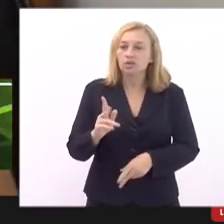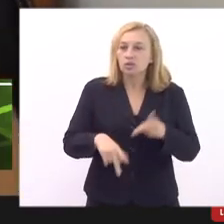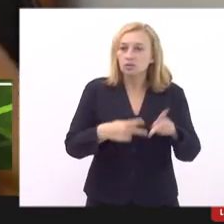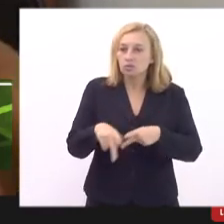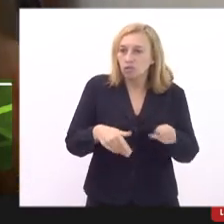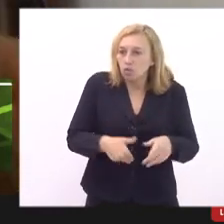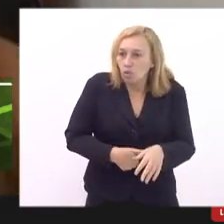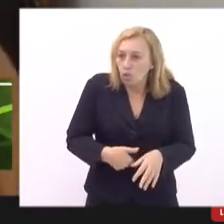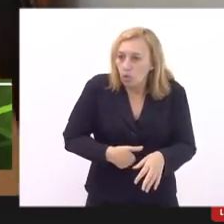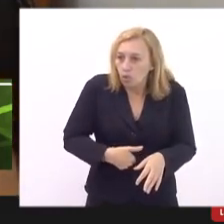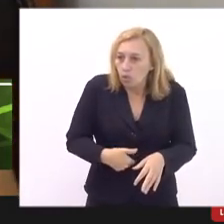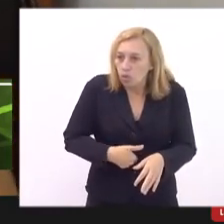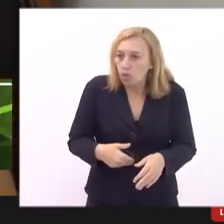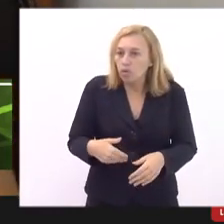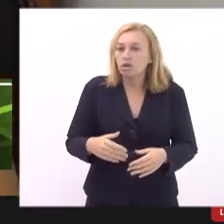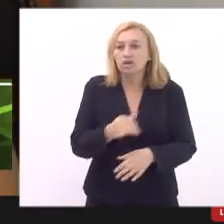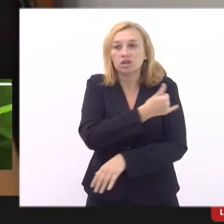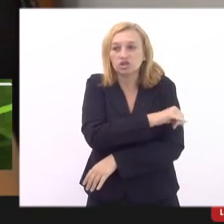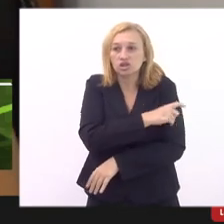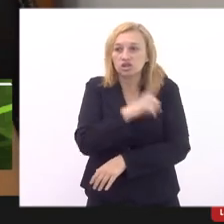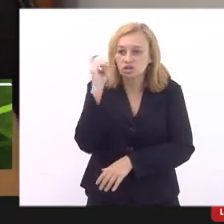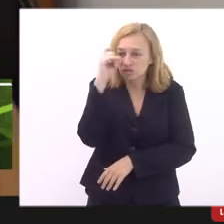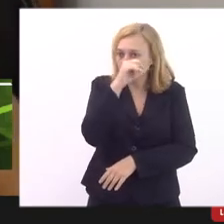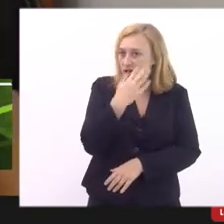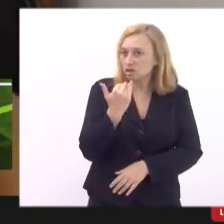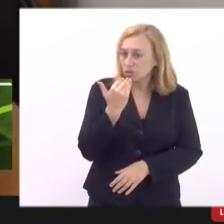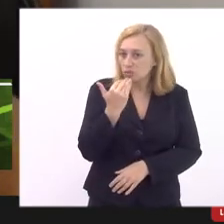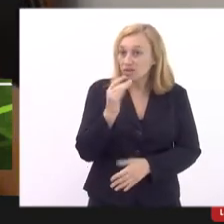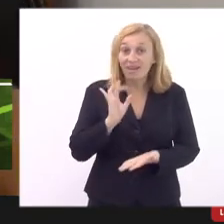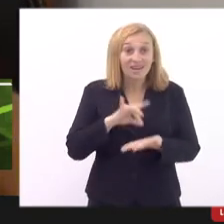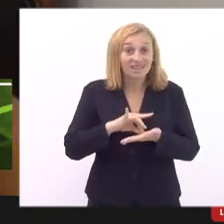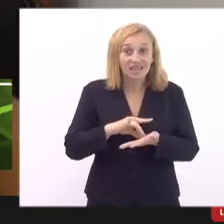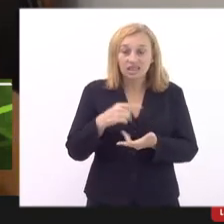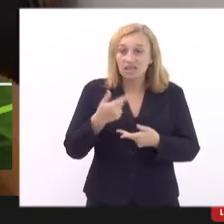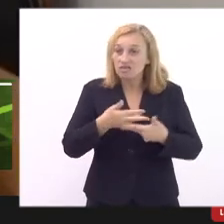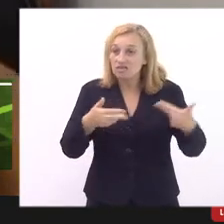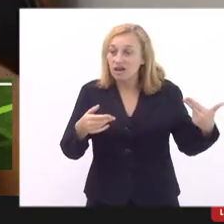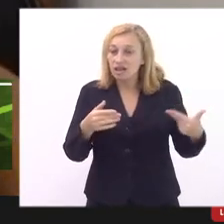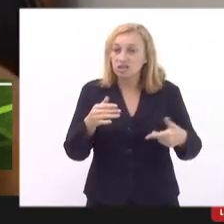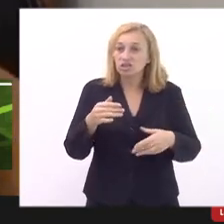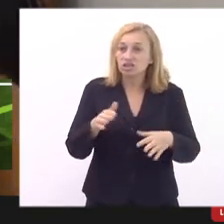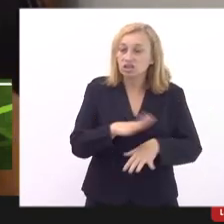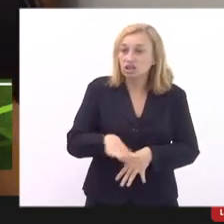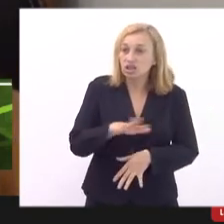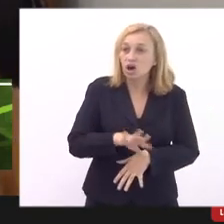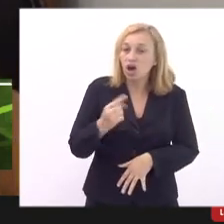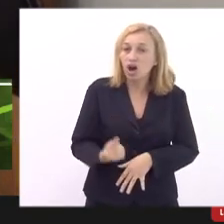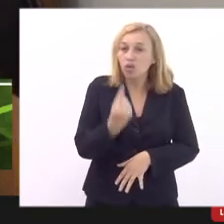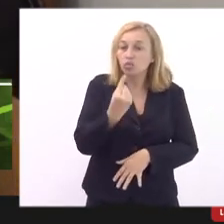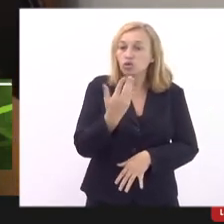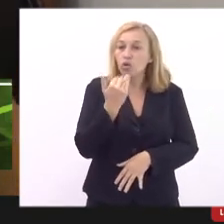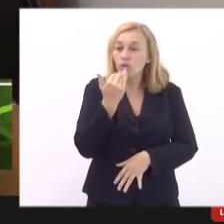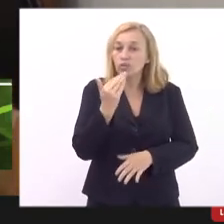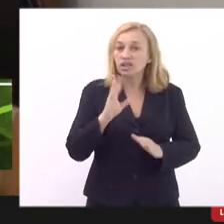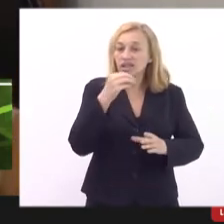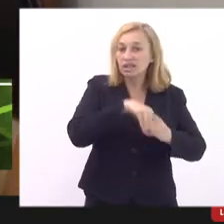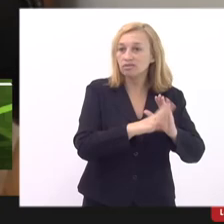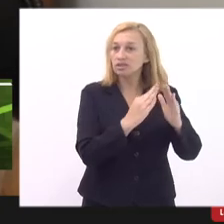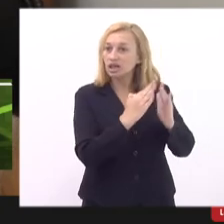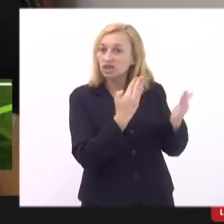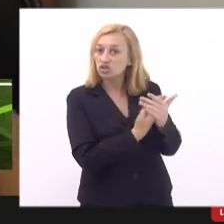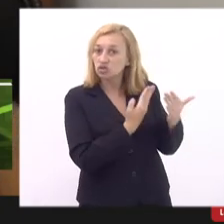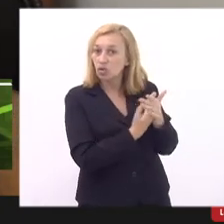passando fome o povo do Rio de Janeiro está com dificuldade de alimentação a realidade de muitas crianças já que a única refeição do dia é nas escolas